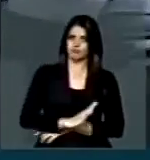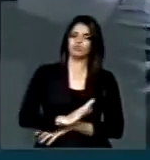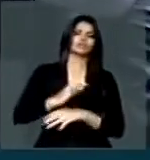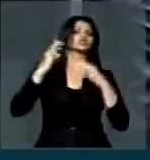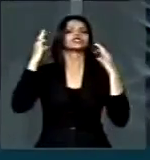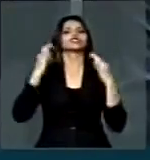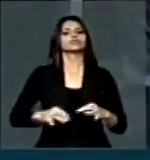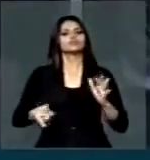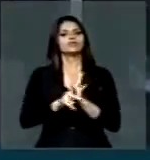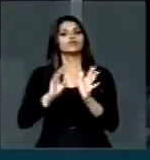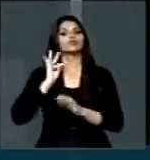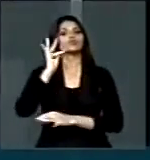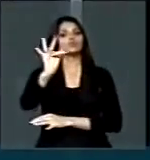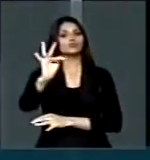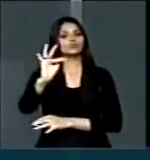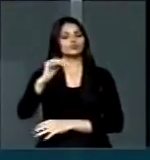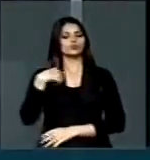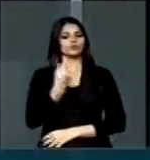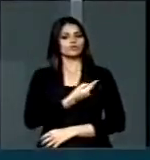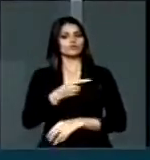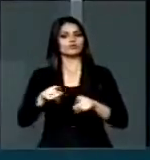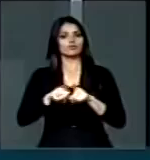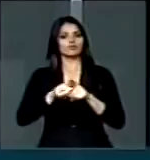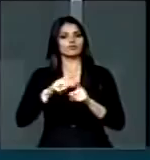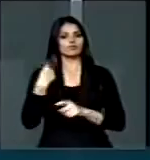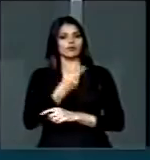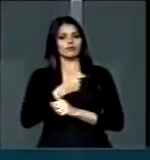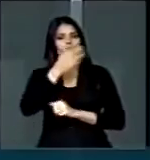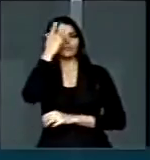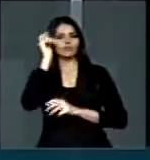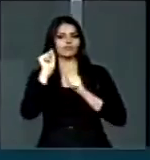dignidade do nosso futuro, em nome da dignidade dos nossos aposentados. Obrigado.